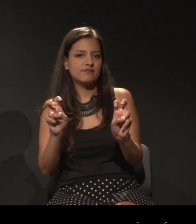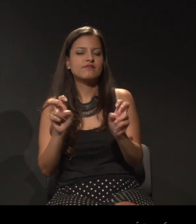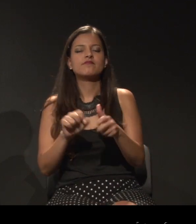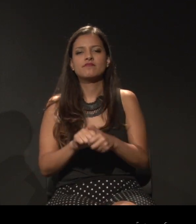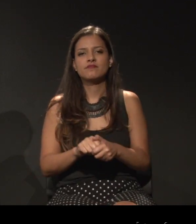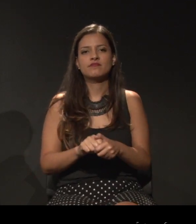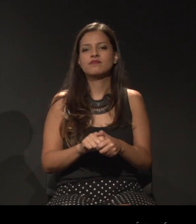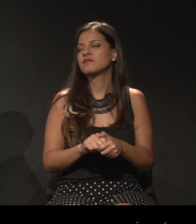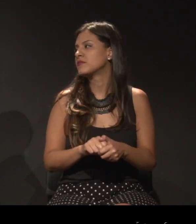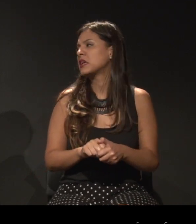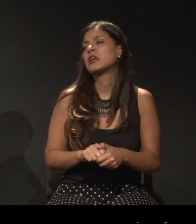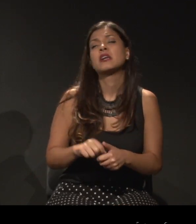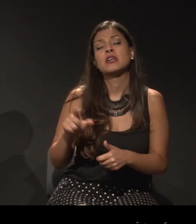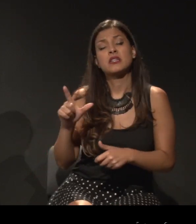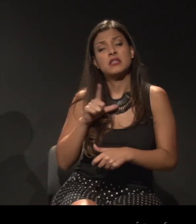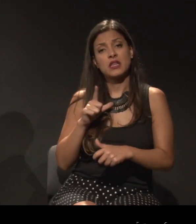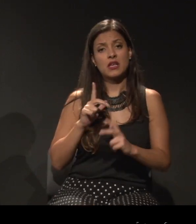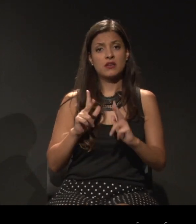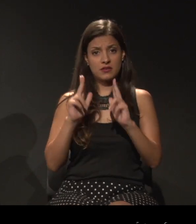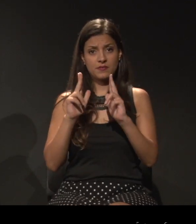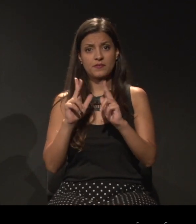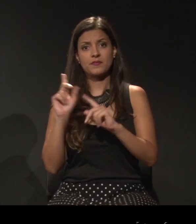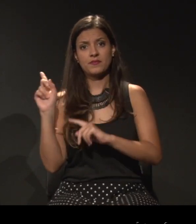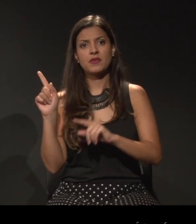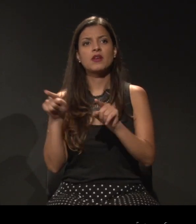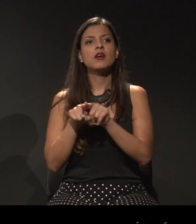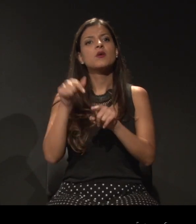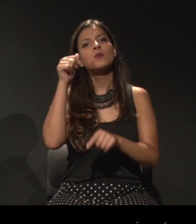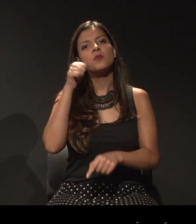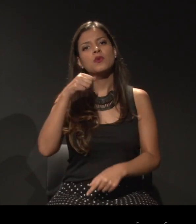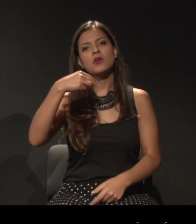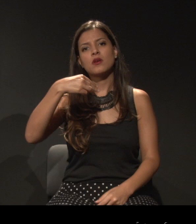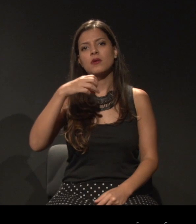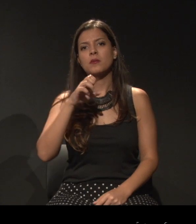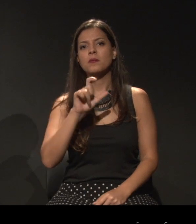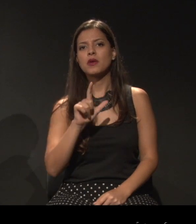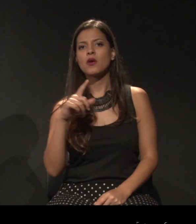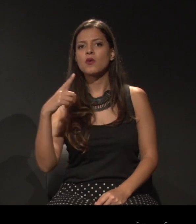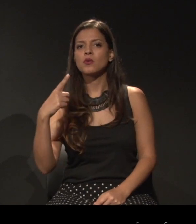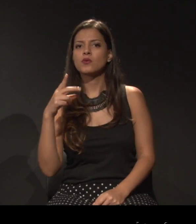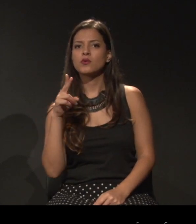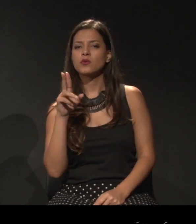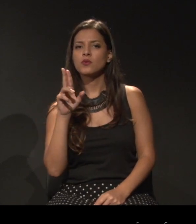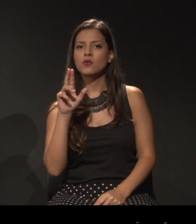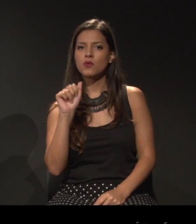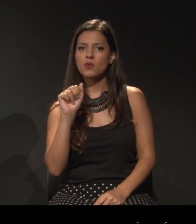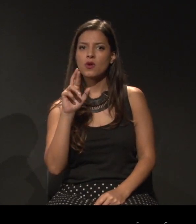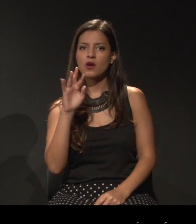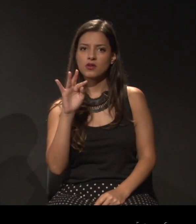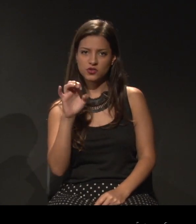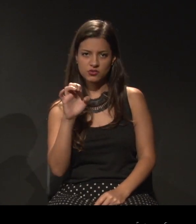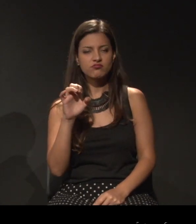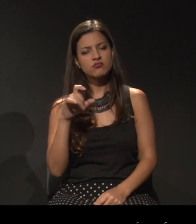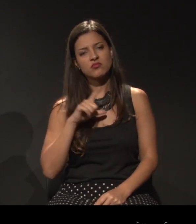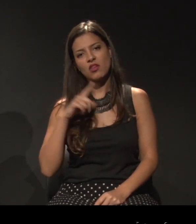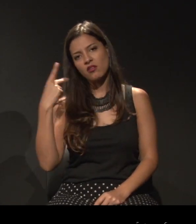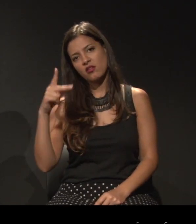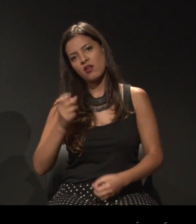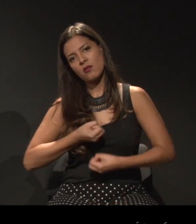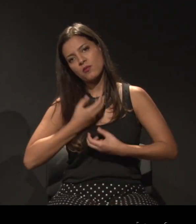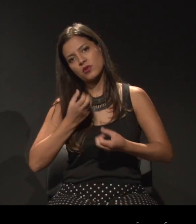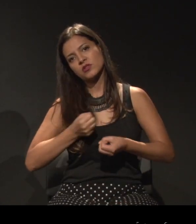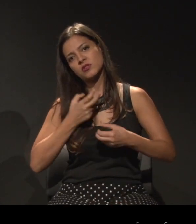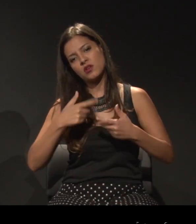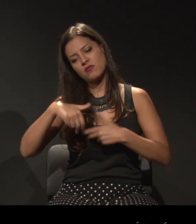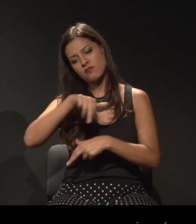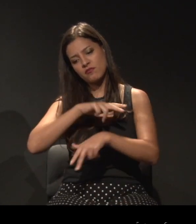a Mel Duarte também, que a gente tem uma poesia dela, que se chama Não Desista, que a gente dança